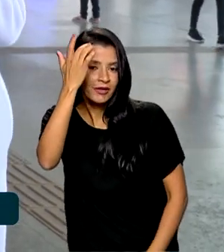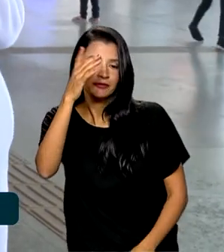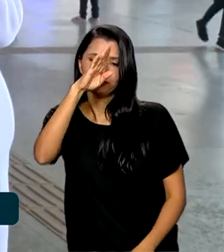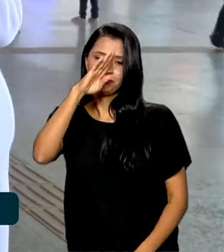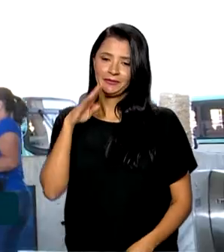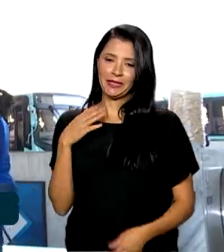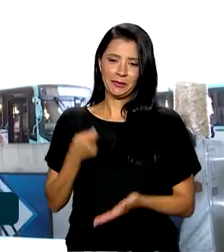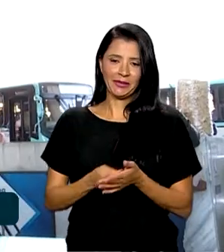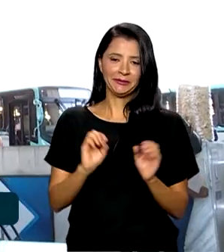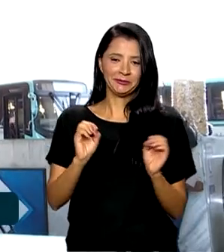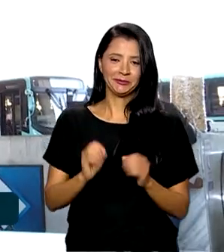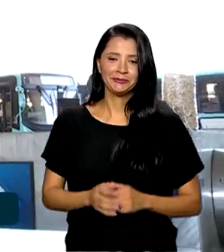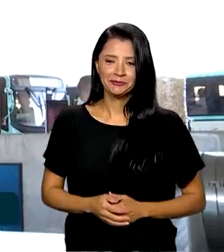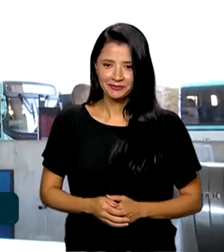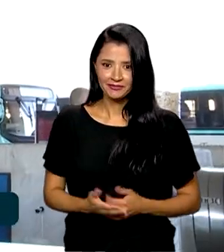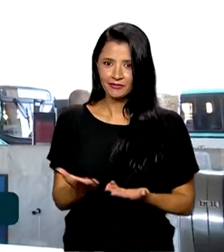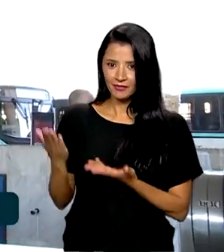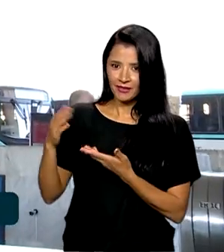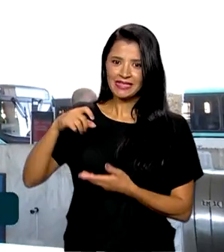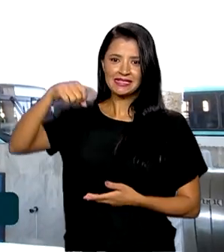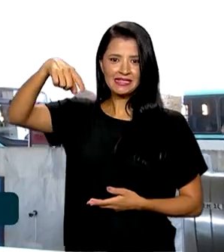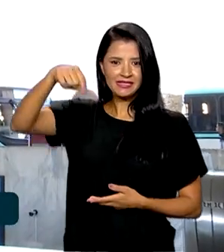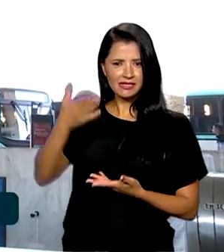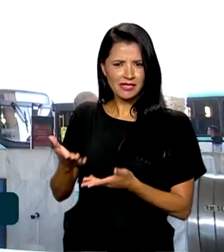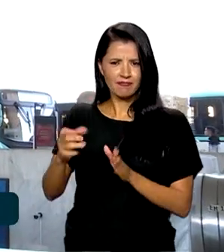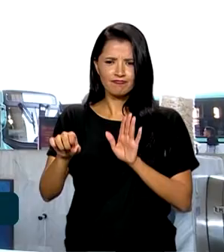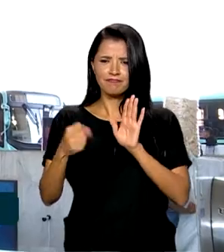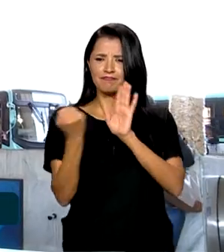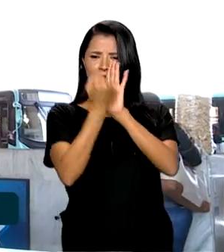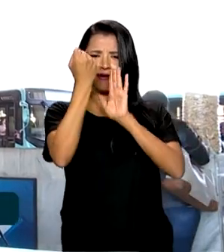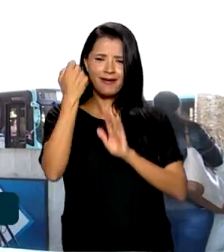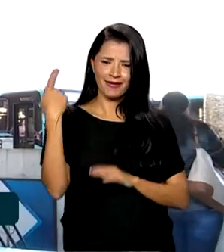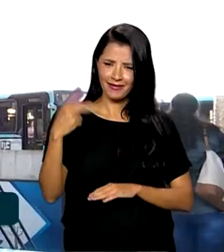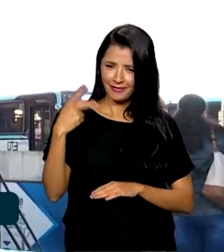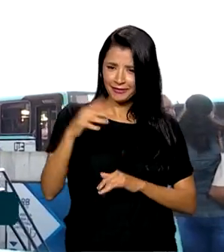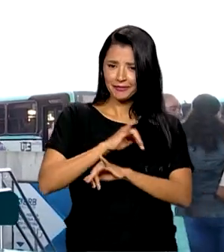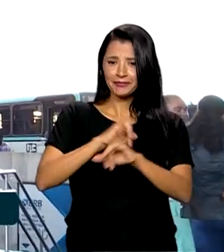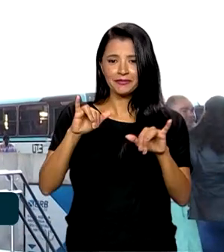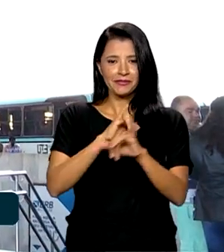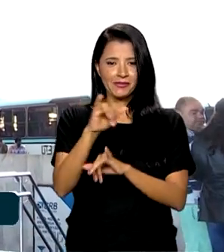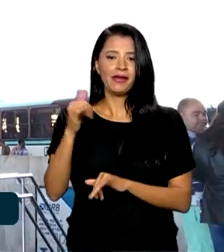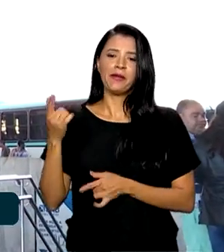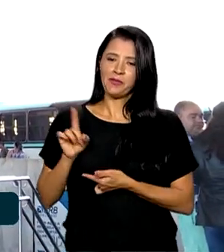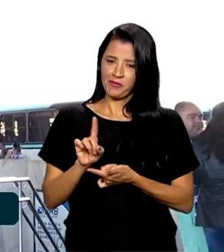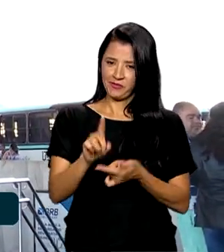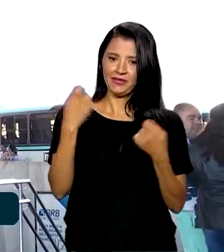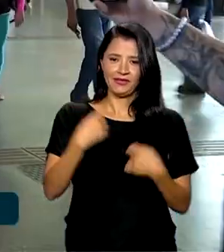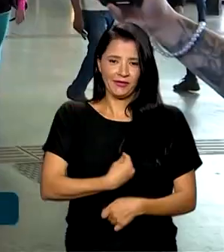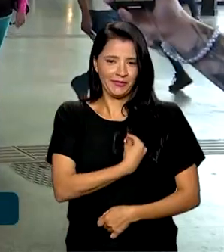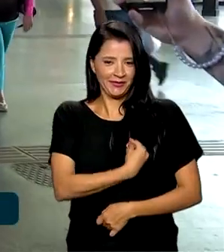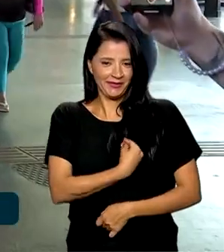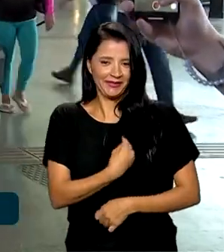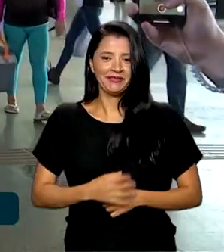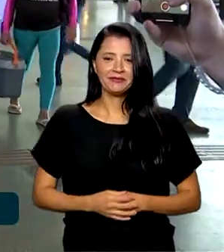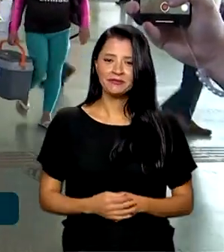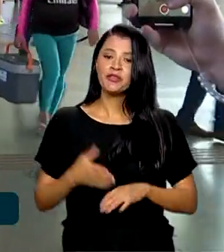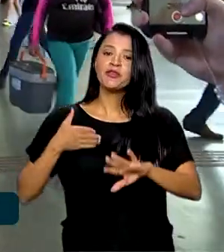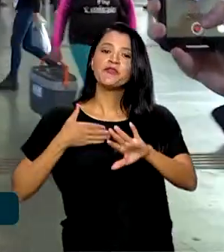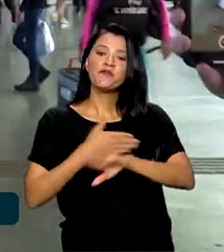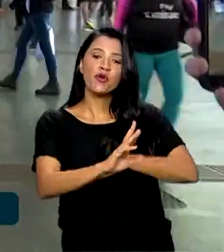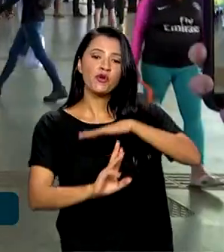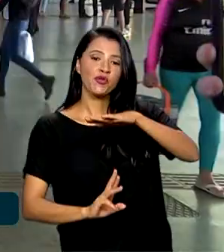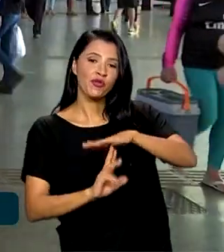graça. O Zé Gotinha, símbolo nacional da campanha, não podia ficar de fora. E esteve na